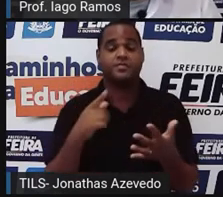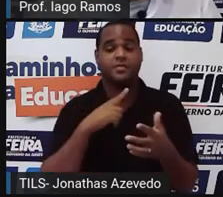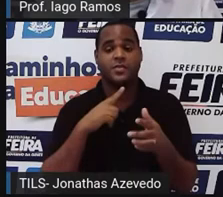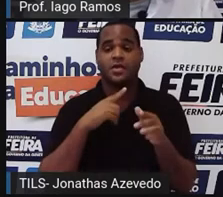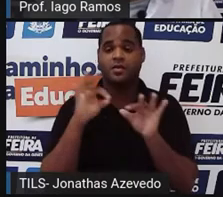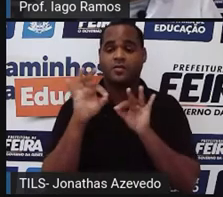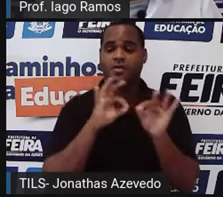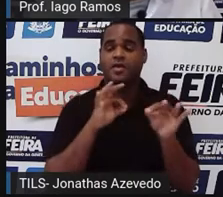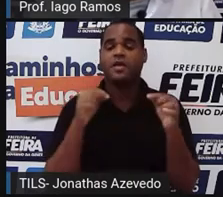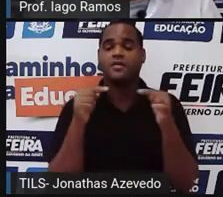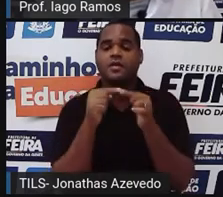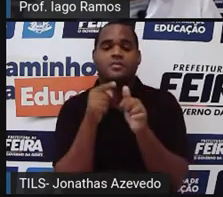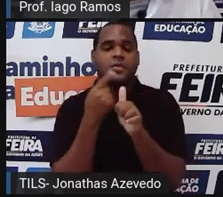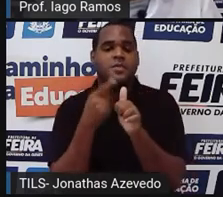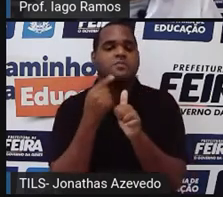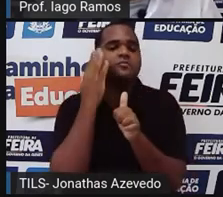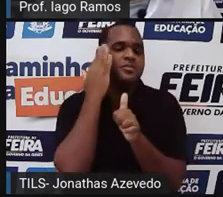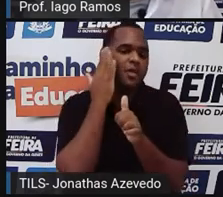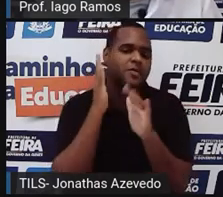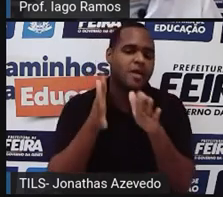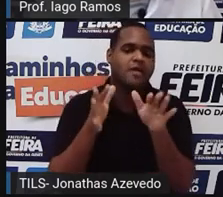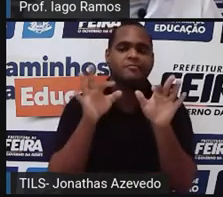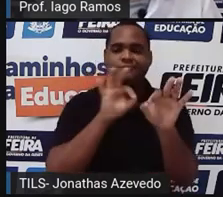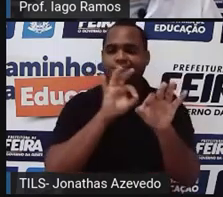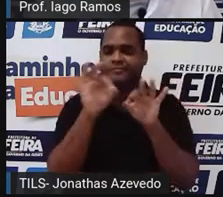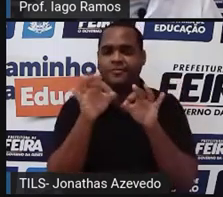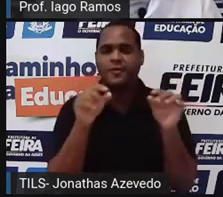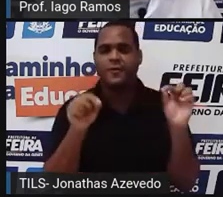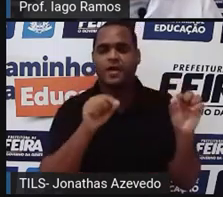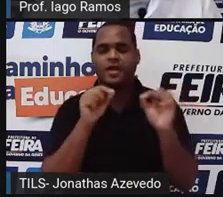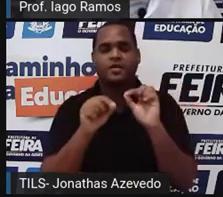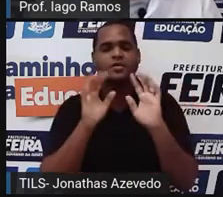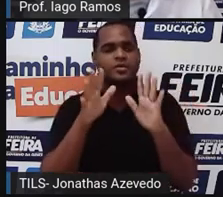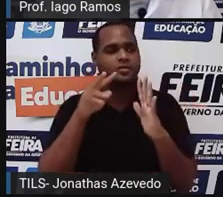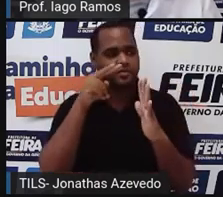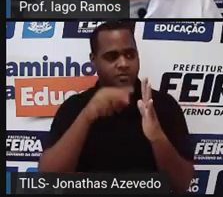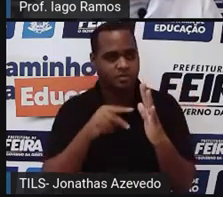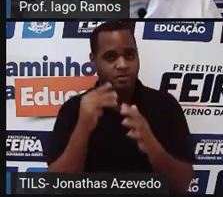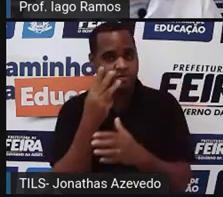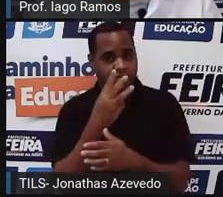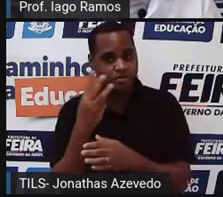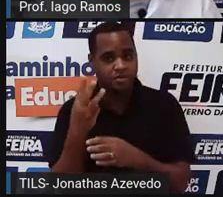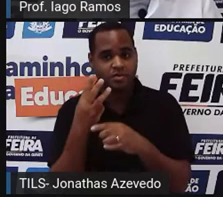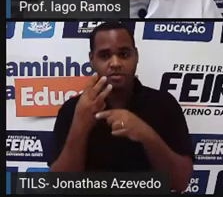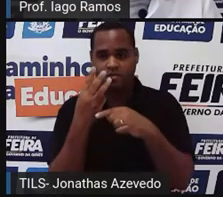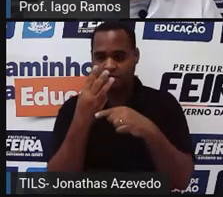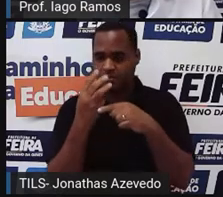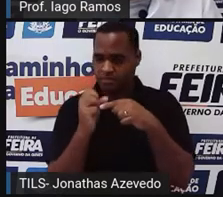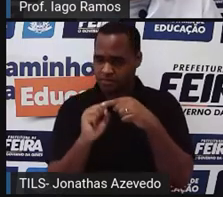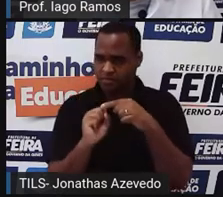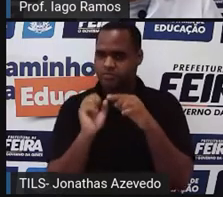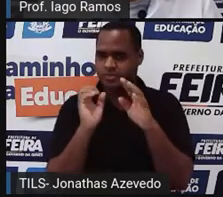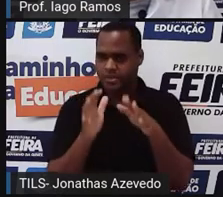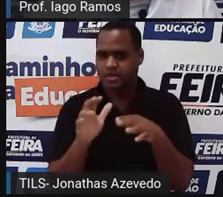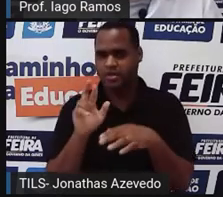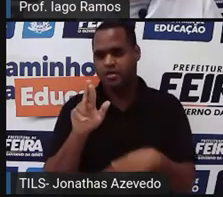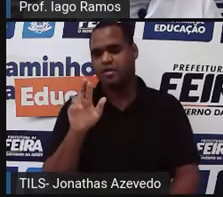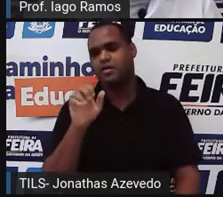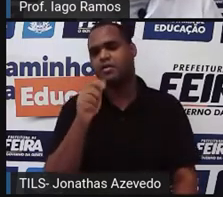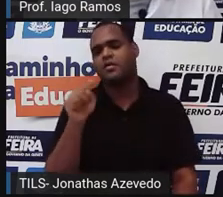razão a gente já sabe como escrever. A gente lê assim, 33 para 38. Essa é a razão.